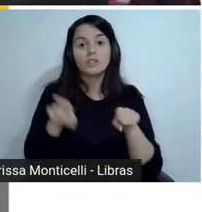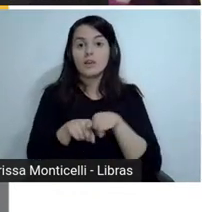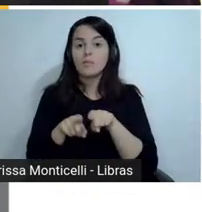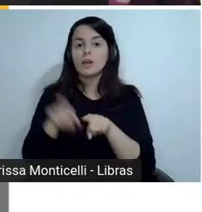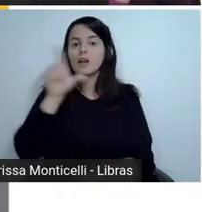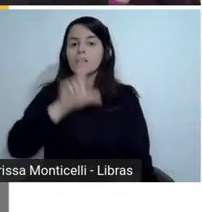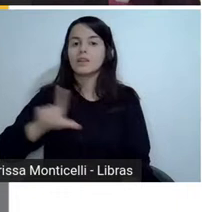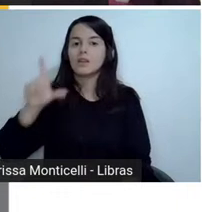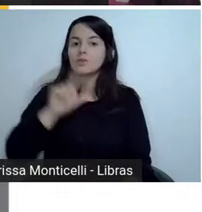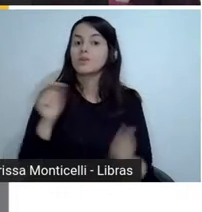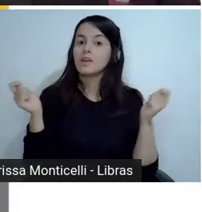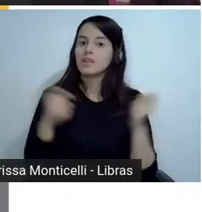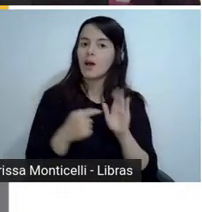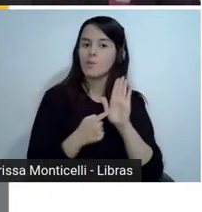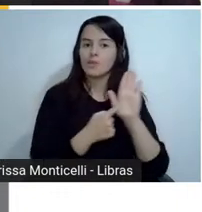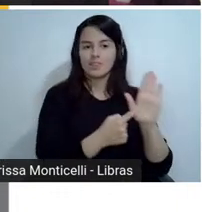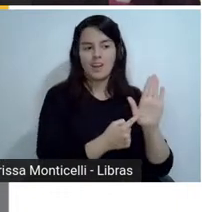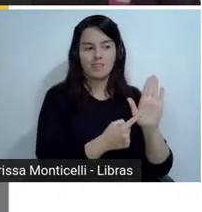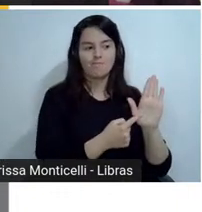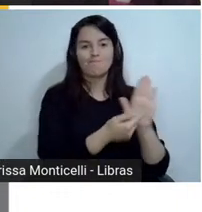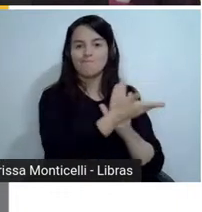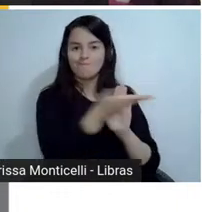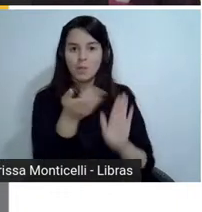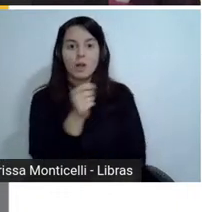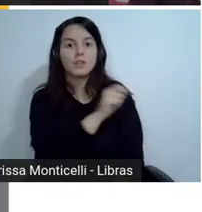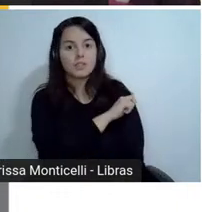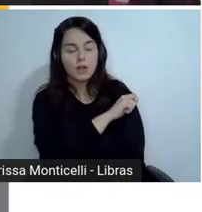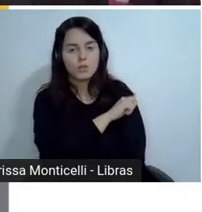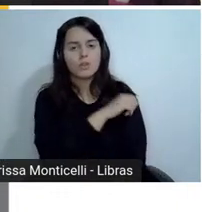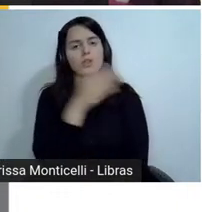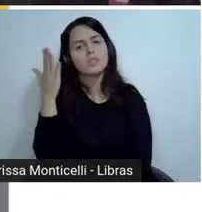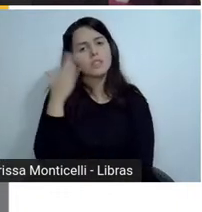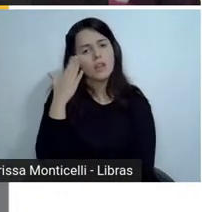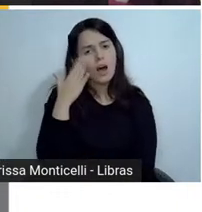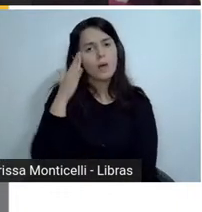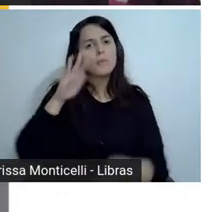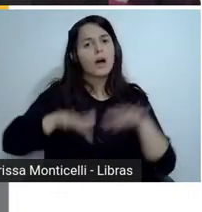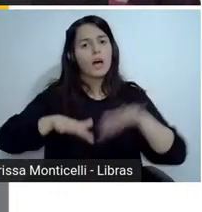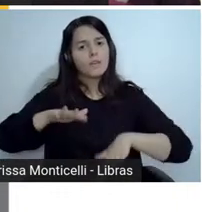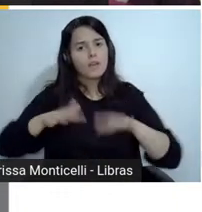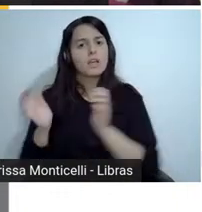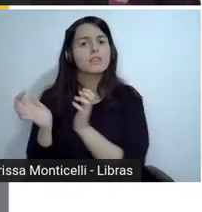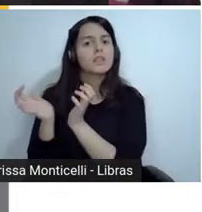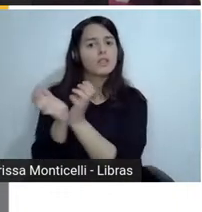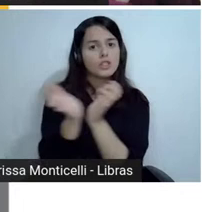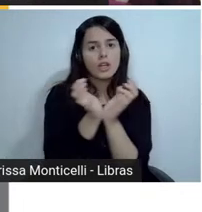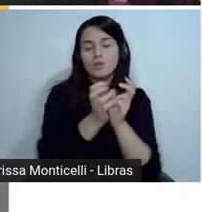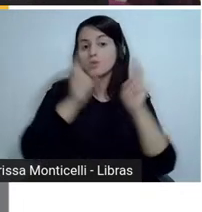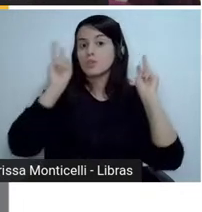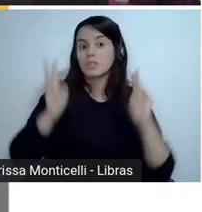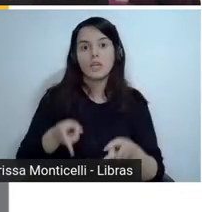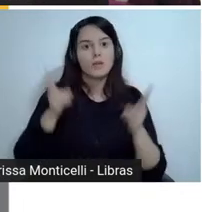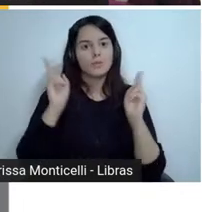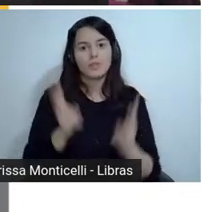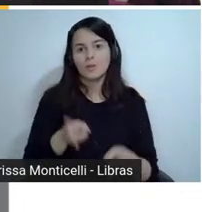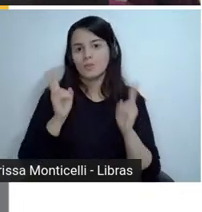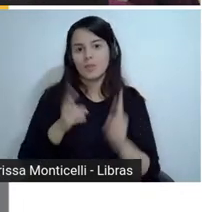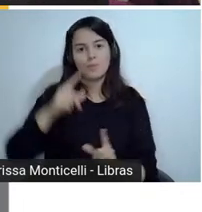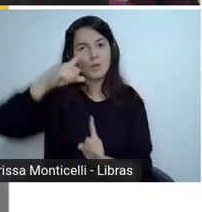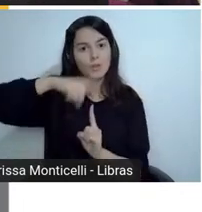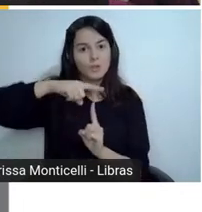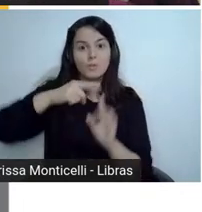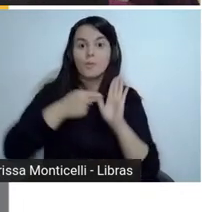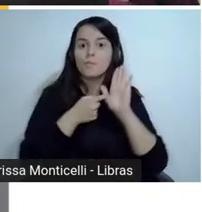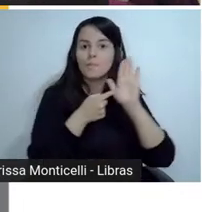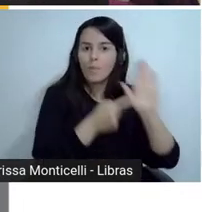para a sala de aula? A gente sabe que tem alguns gêneros do cânone que são sempre presentes e tem relevância, tem motivo